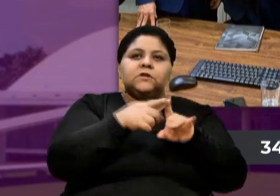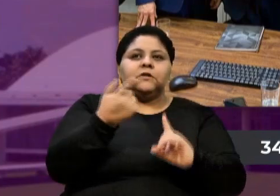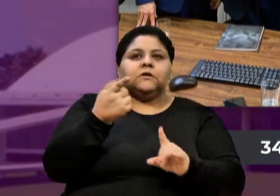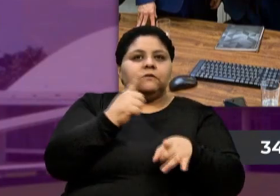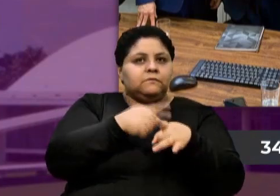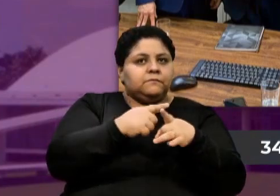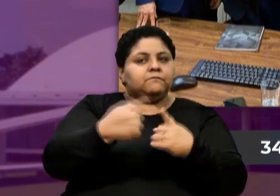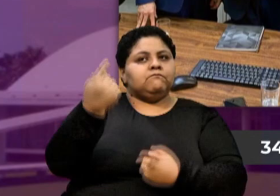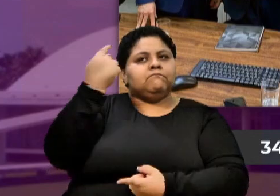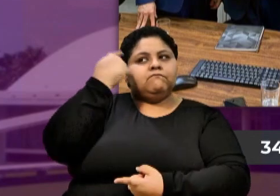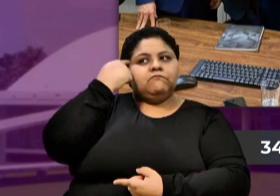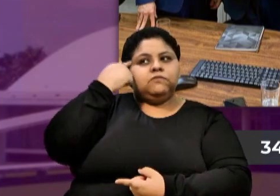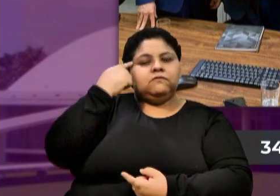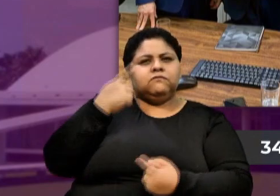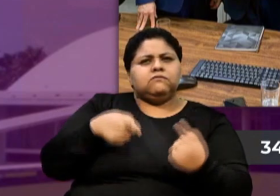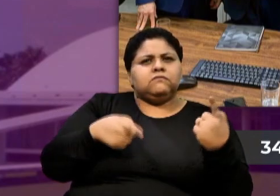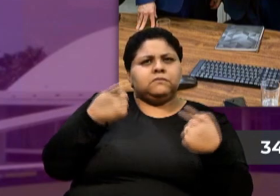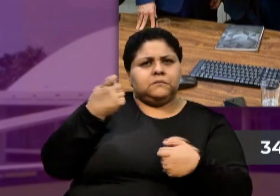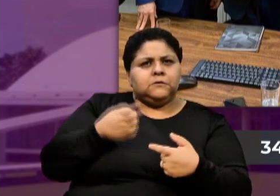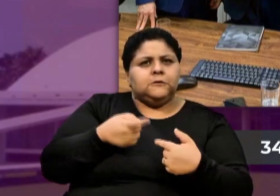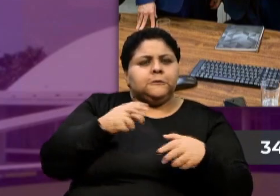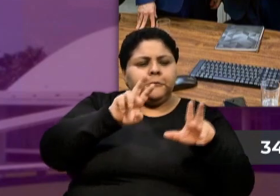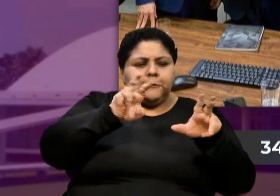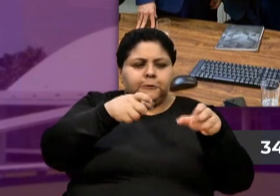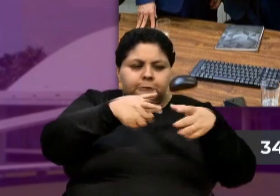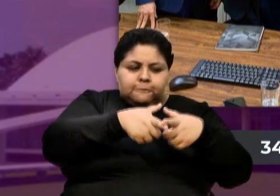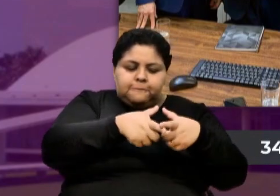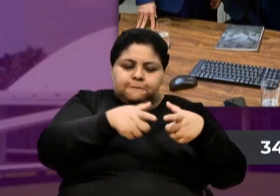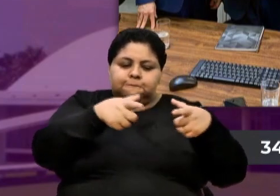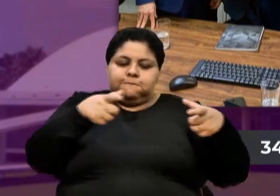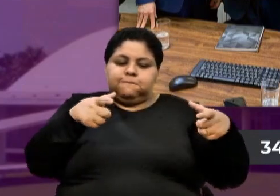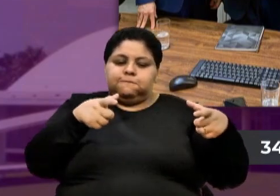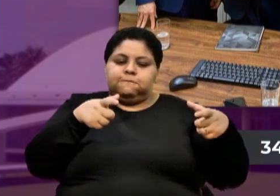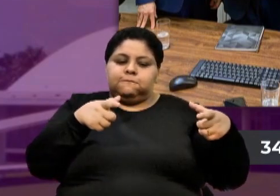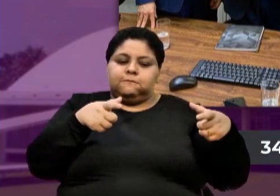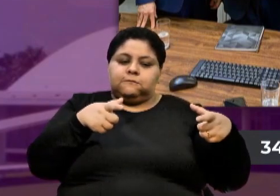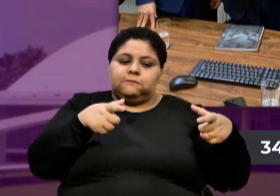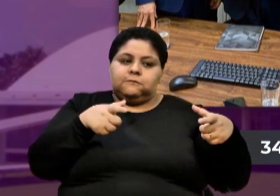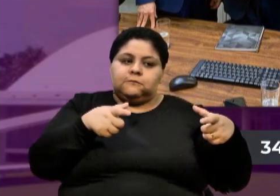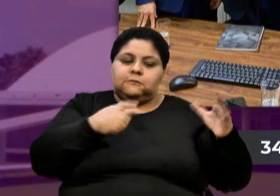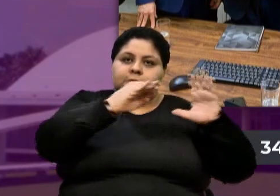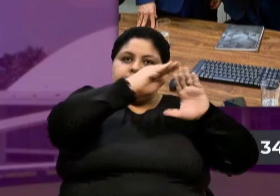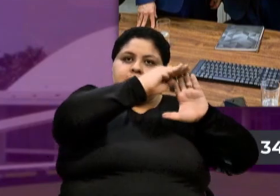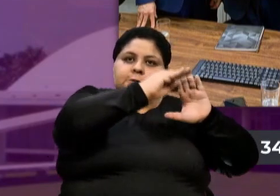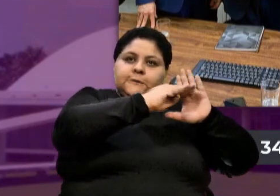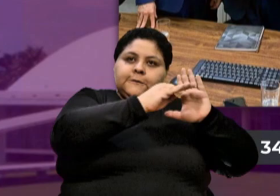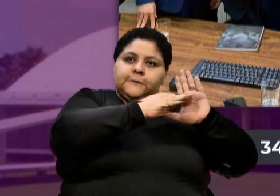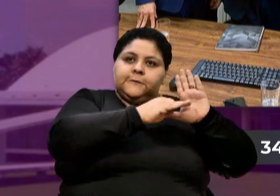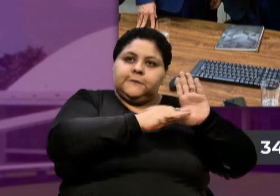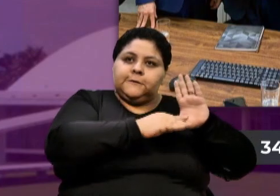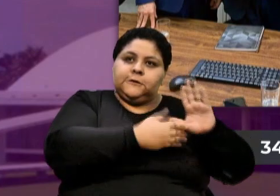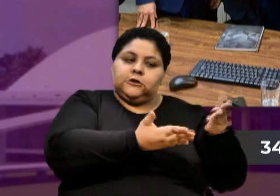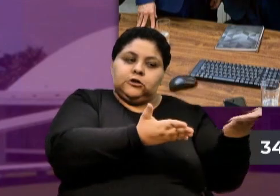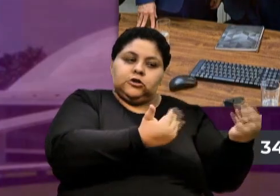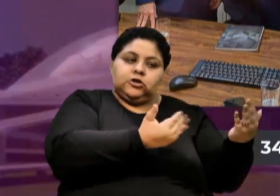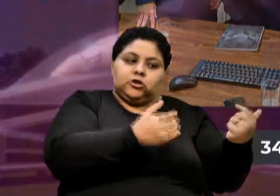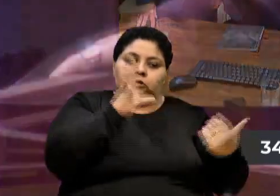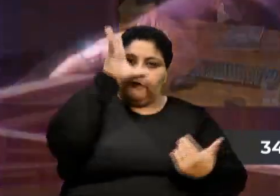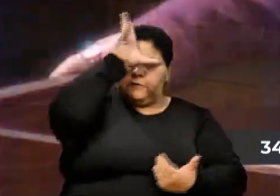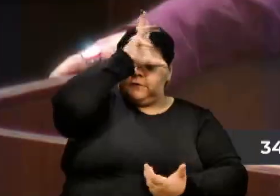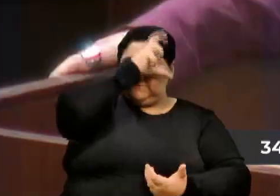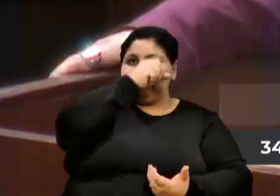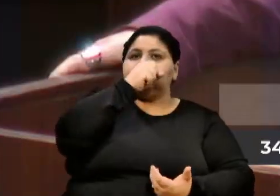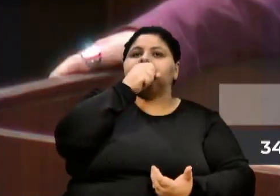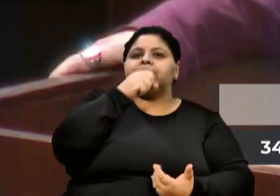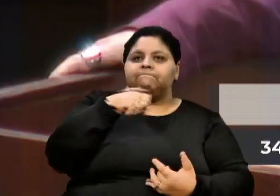discutir a questão da ampliação do programa Jovem Aprendiz, inclusive com a